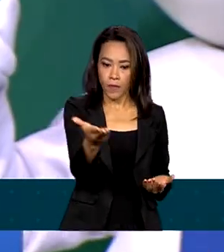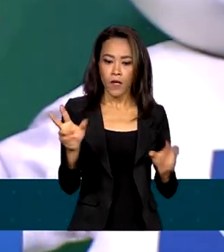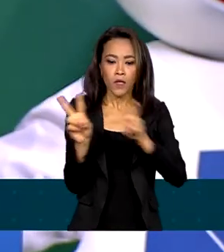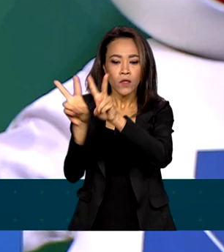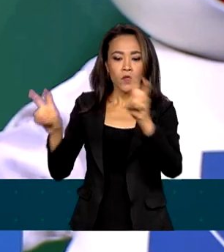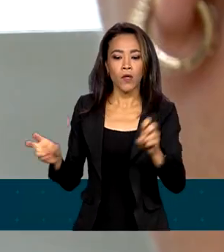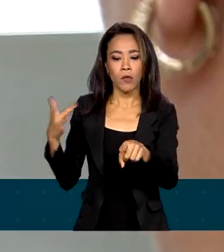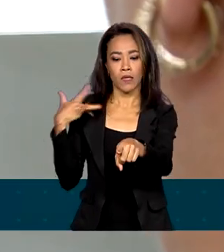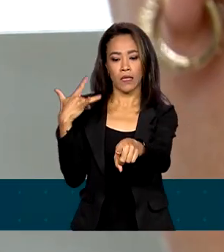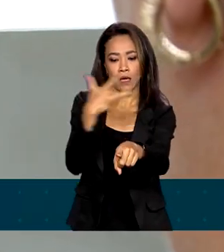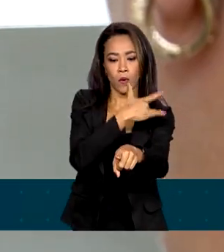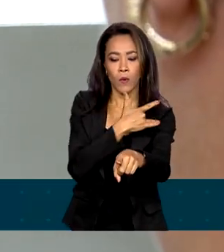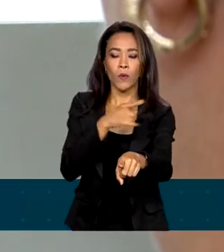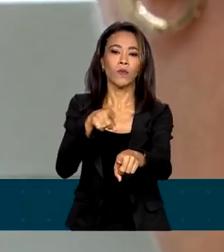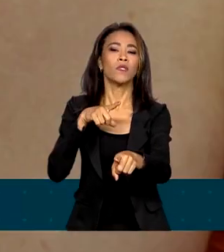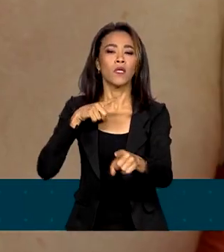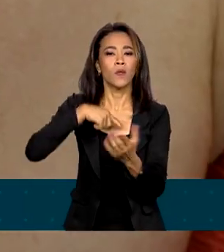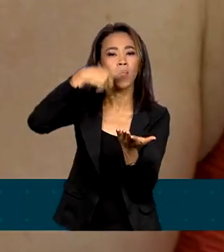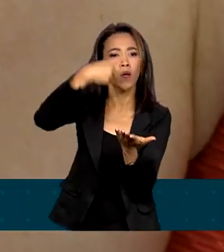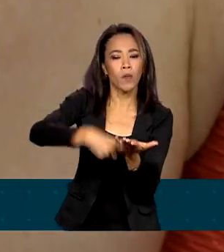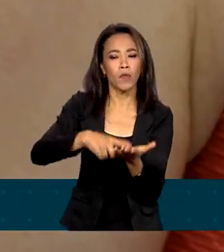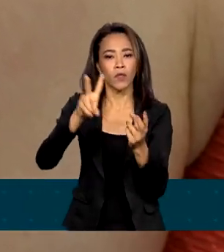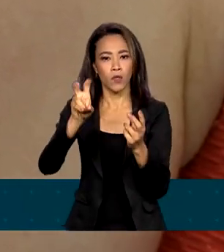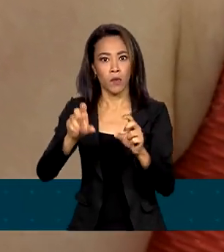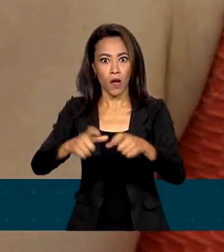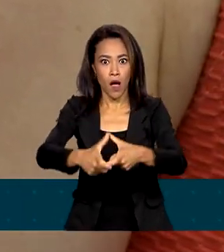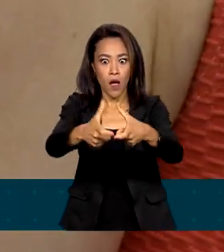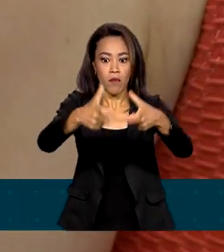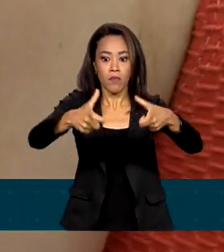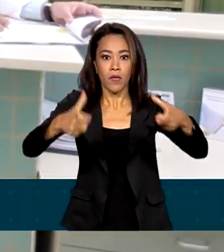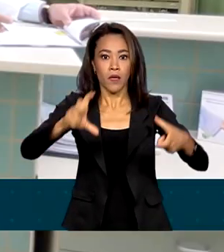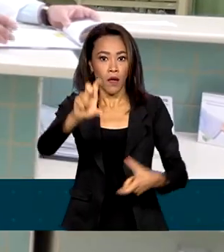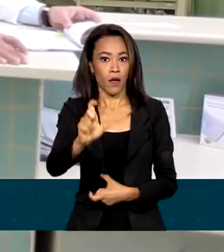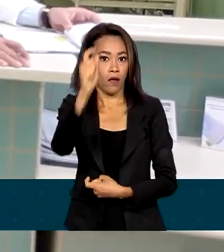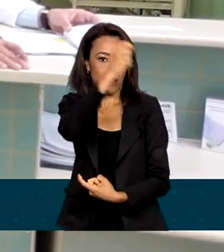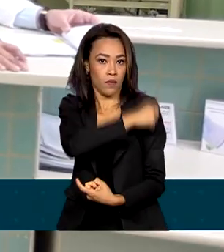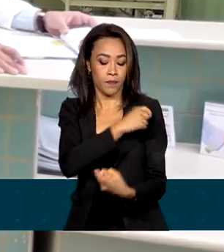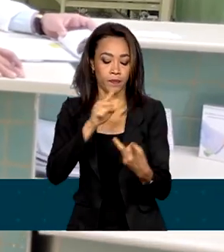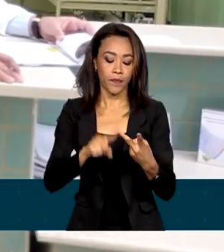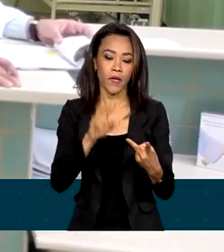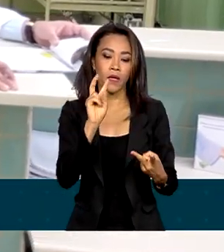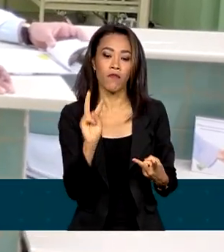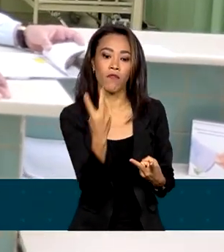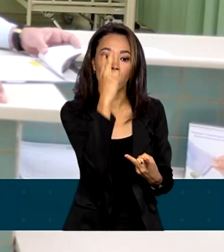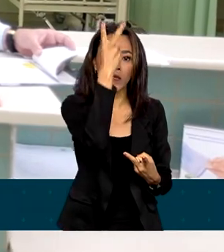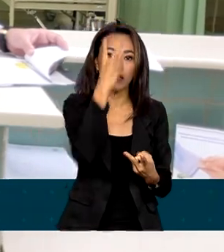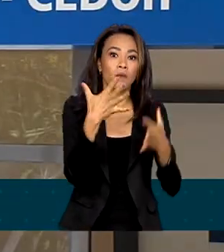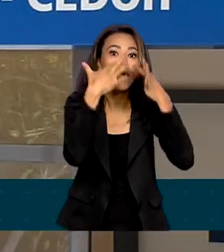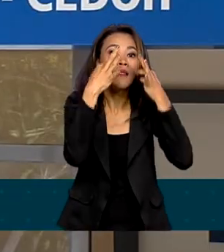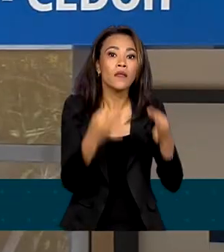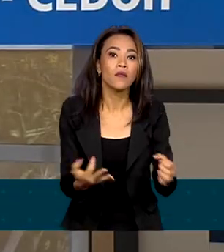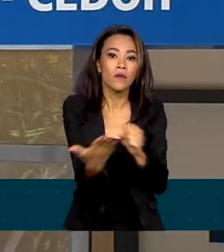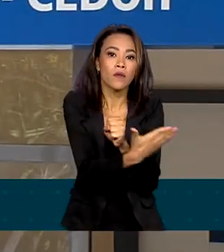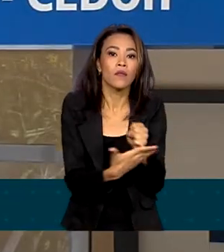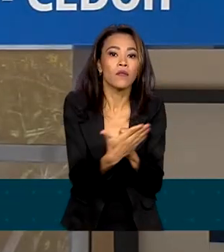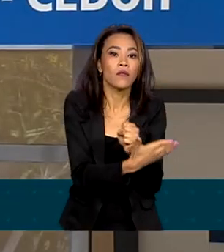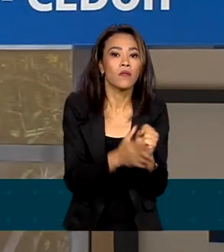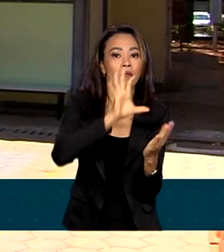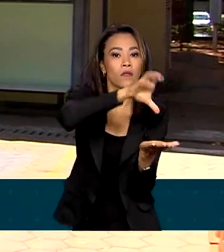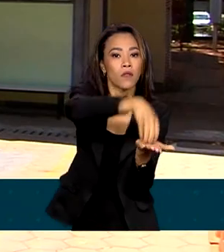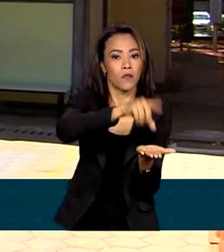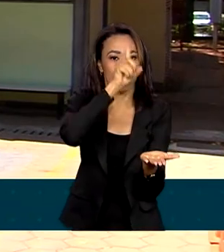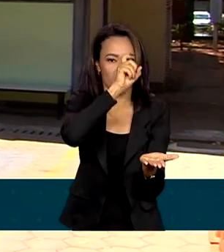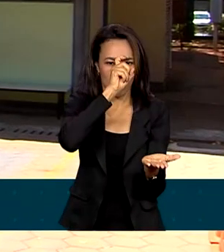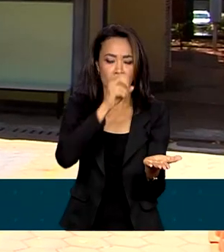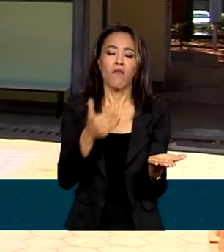ações que inclui ampliação da cobertura vacinal e valorização da atenção primária deve impactar diretamente